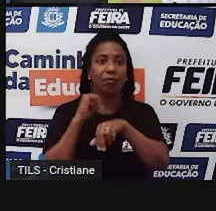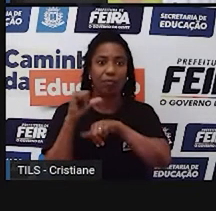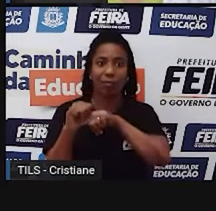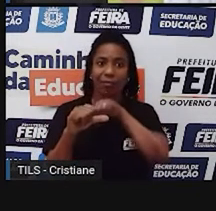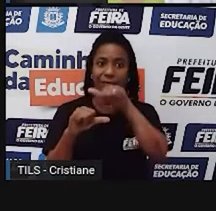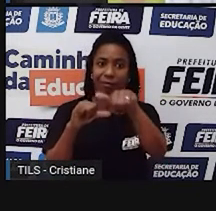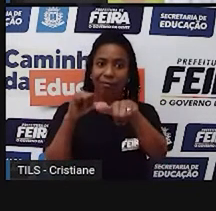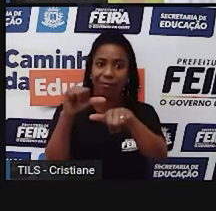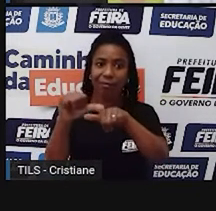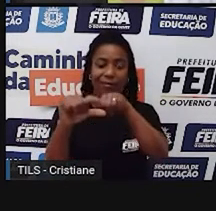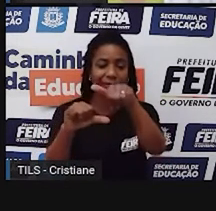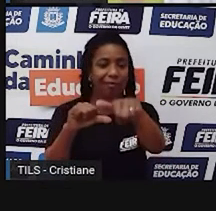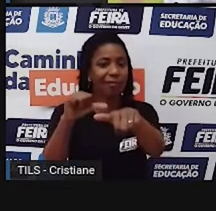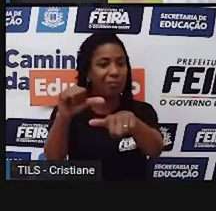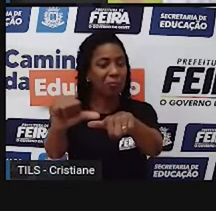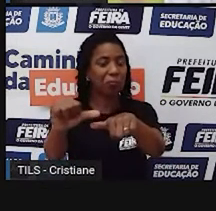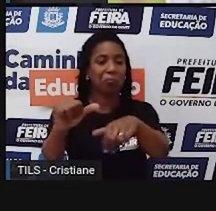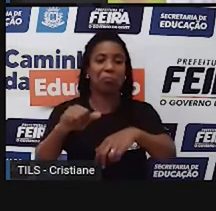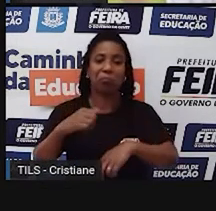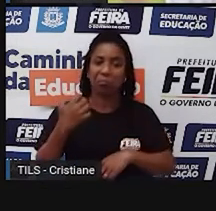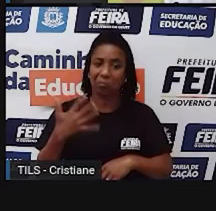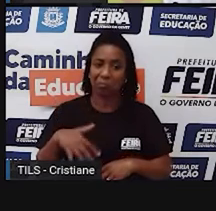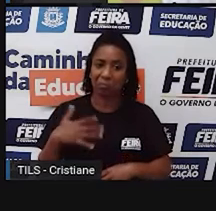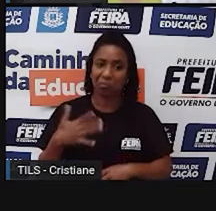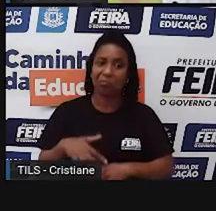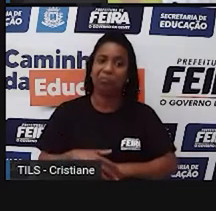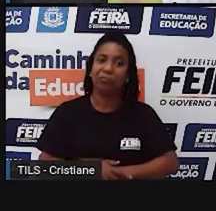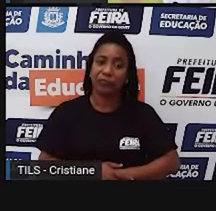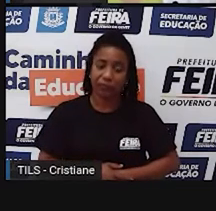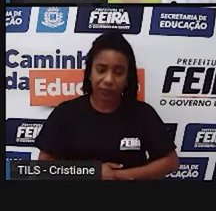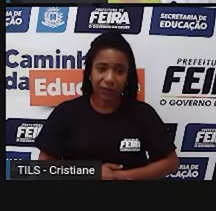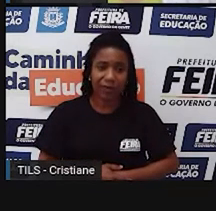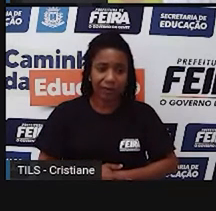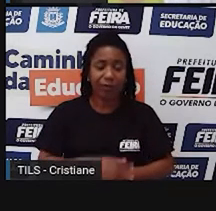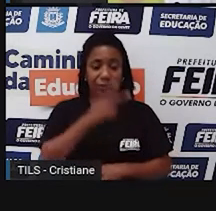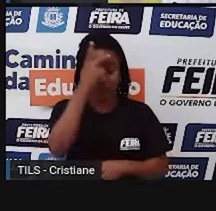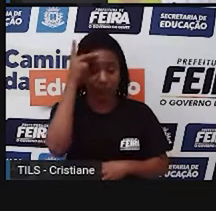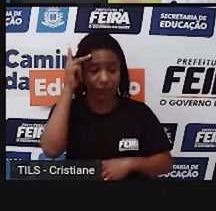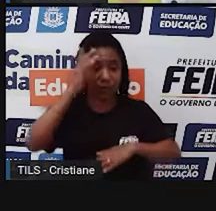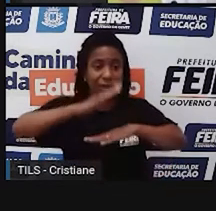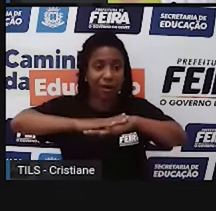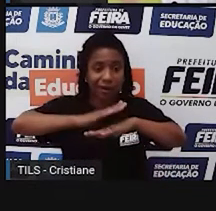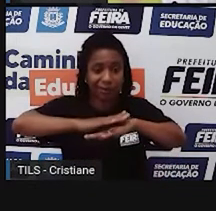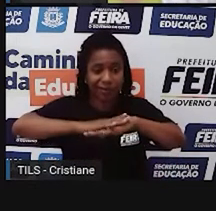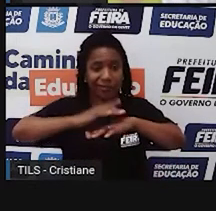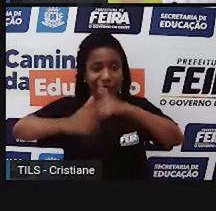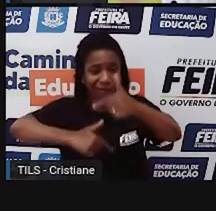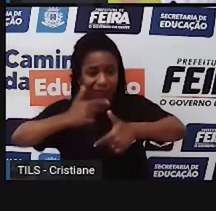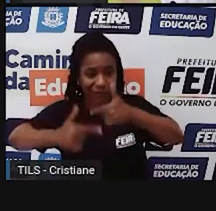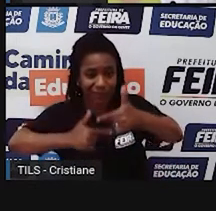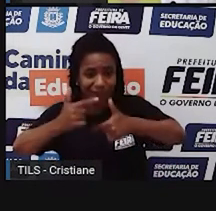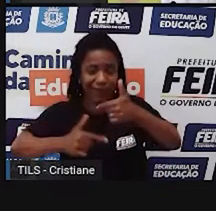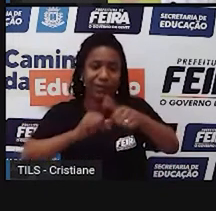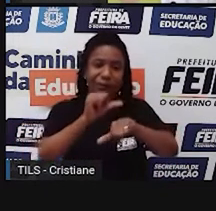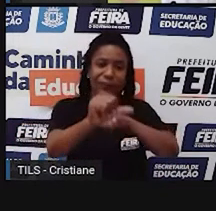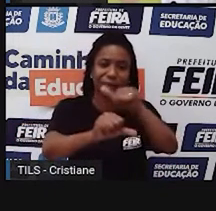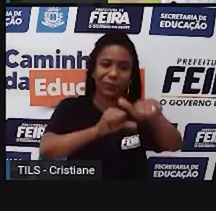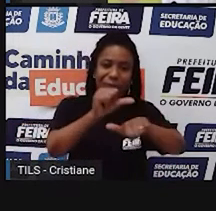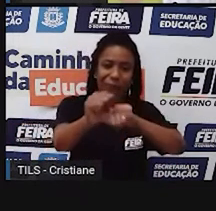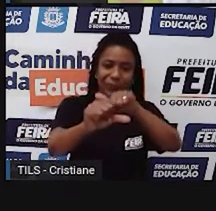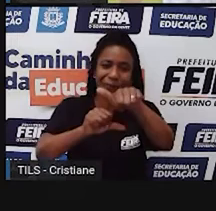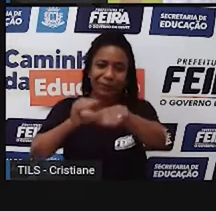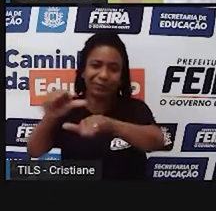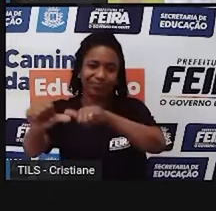só para vocês perceberem como a evolução humana, né, do trabalho humano, ele vai modificando